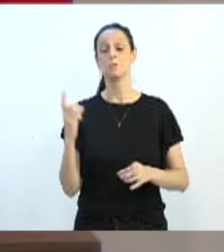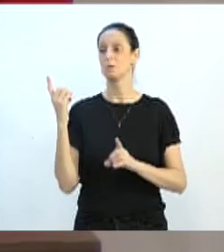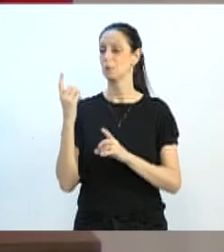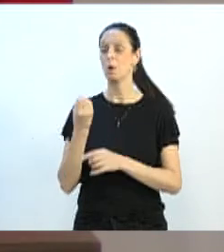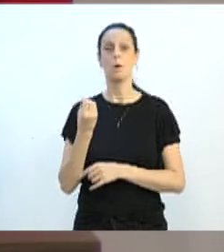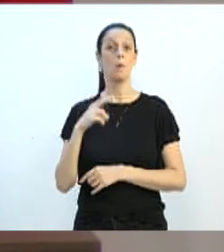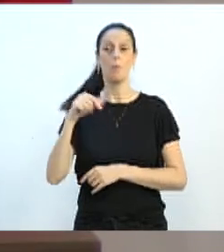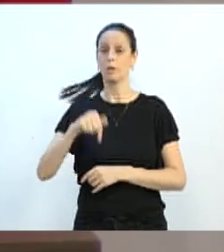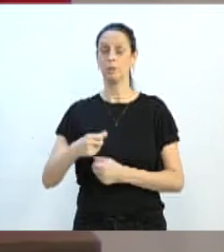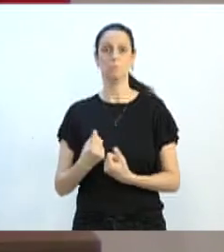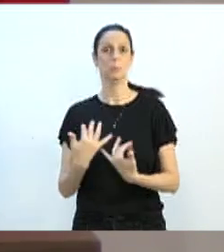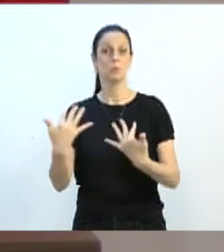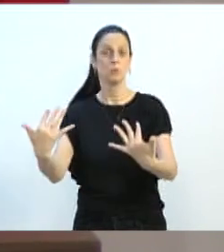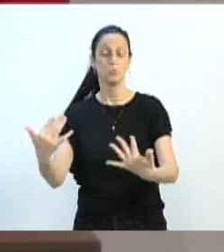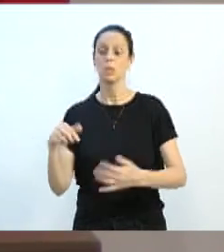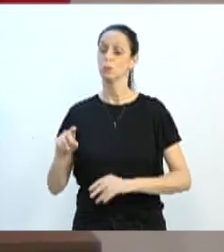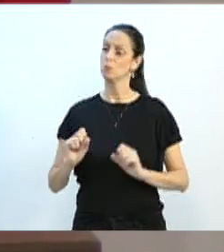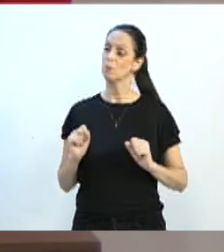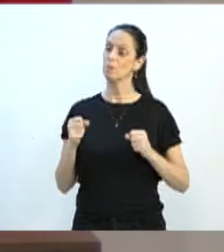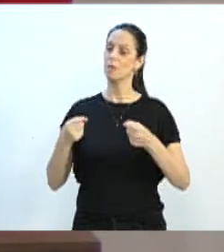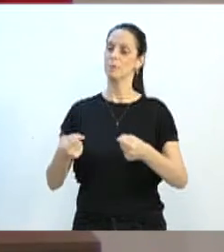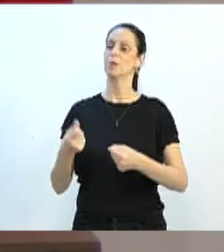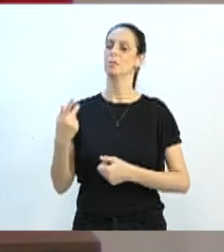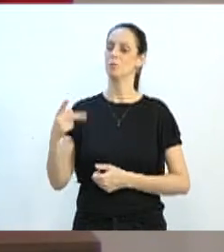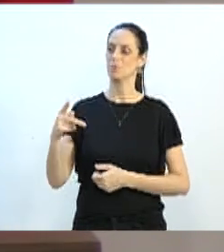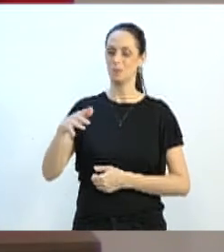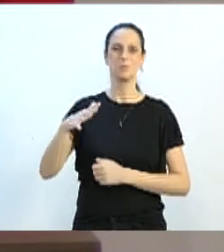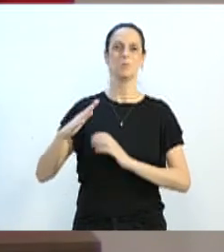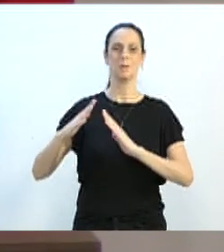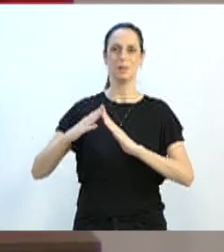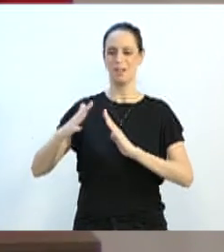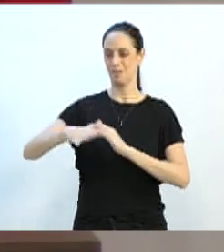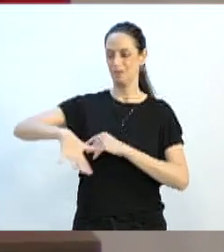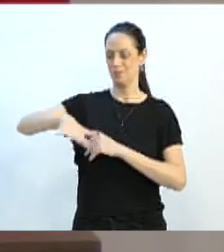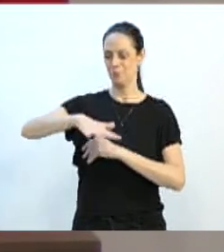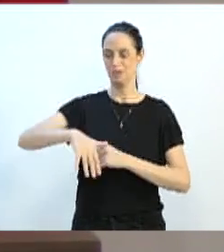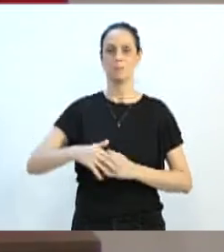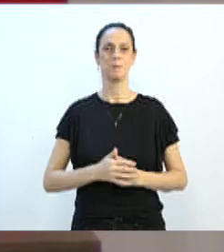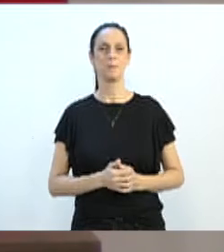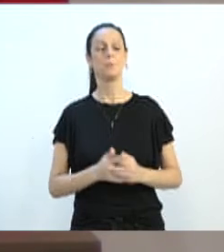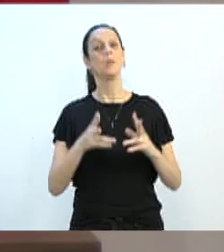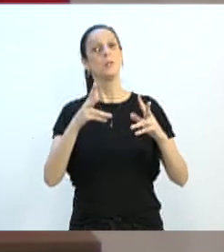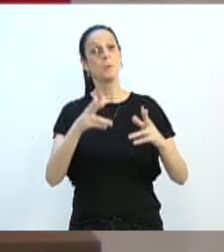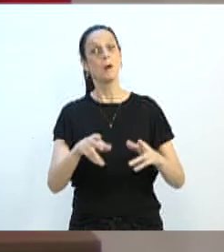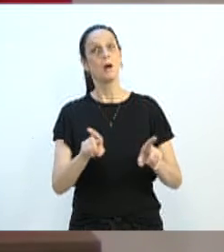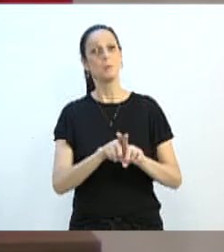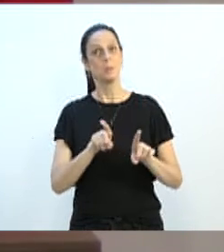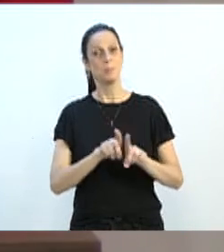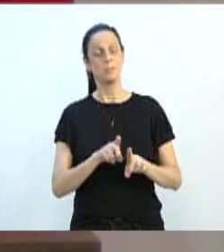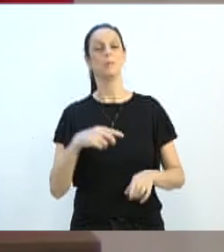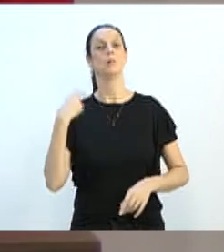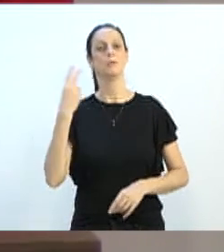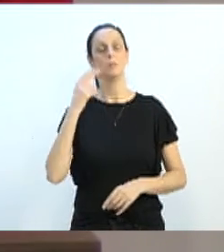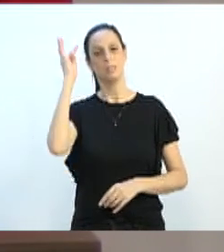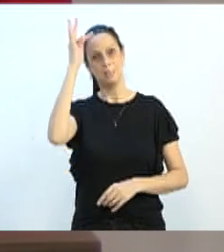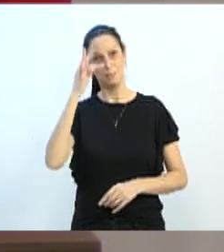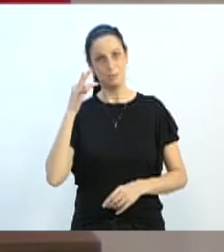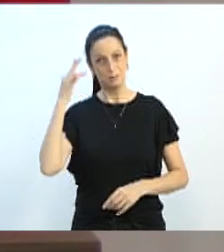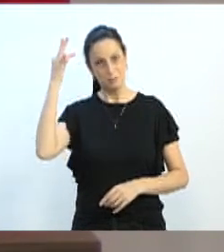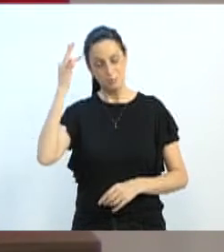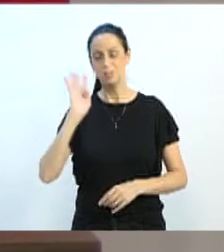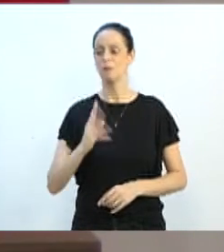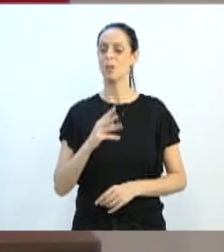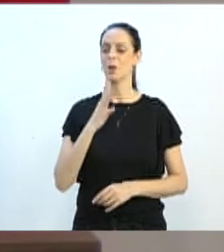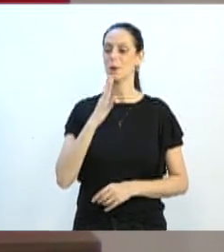defendendo a sua região. Da mesma forma, professora Teresinha, para mim é um prazer enorme tê-la aqui. Já se conhecemos há